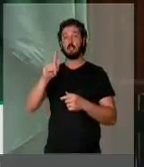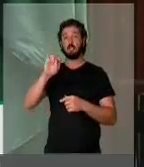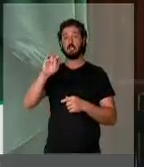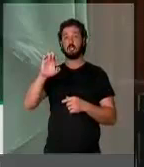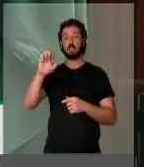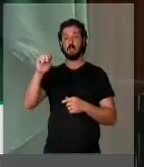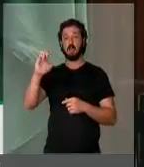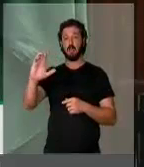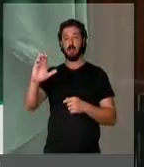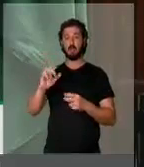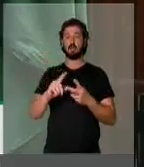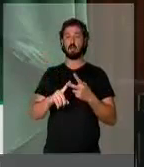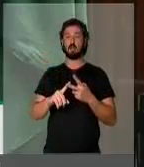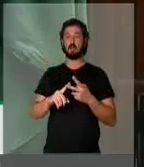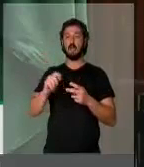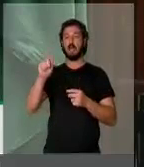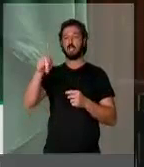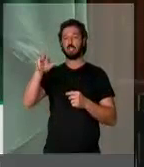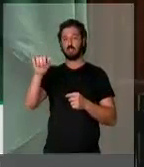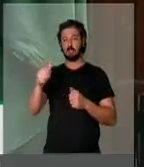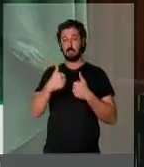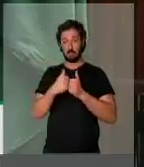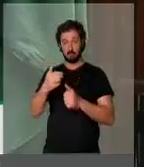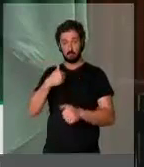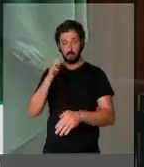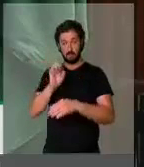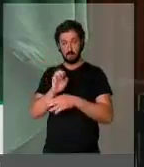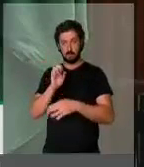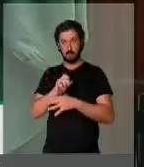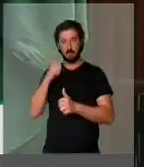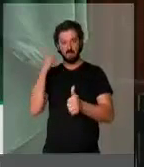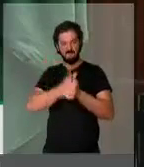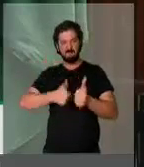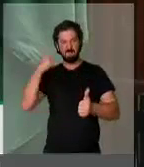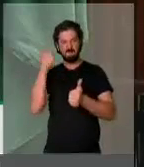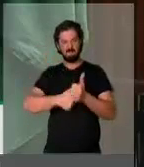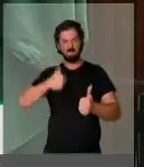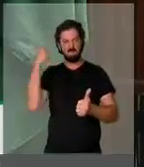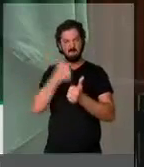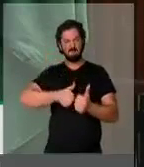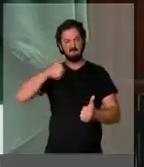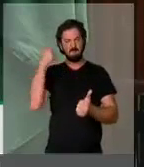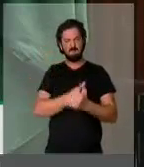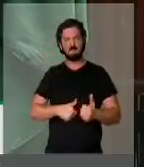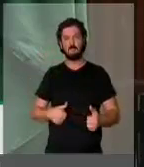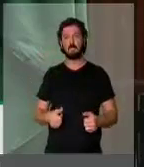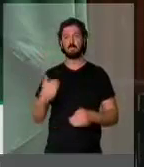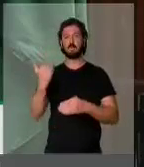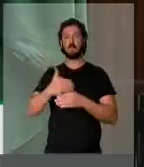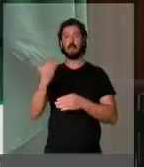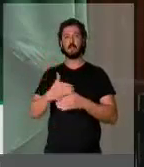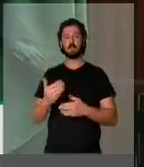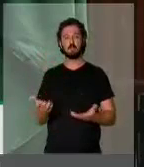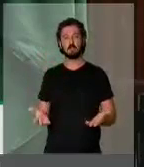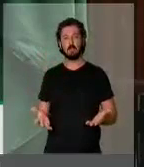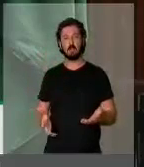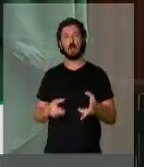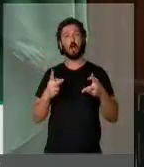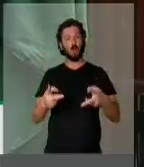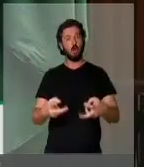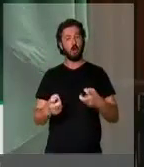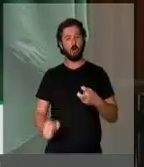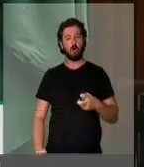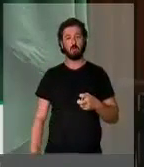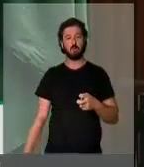que é a agência de transporte do meu estado, tem perseguido sistematicamente os taxistas. Tem cobrado